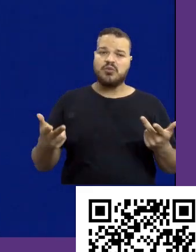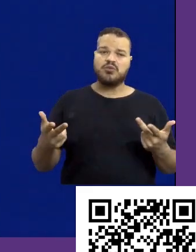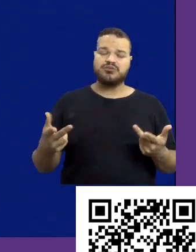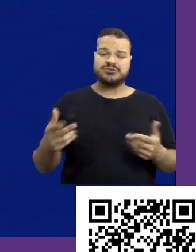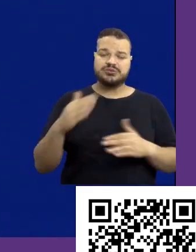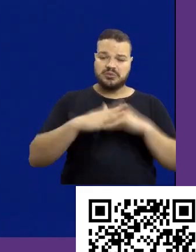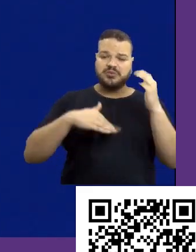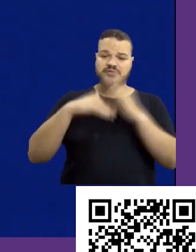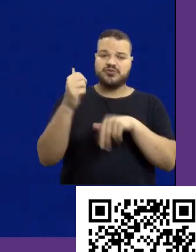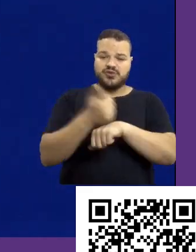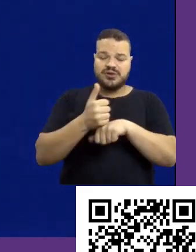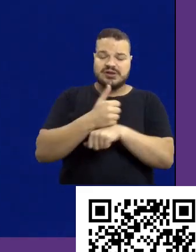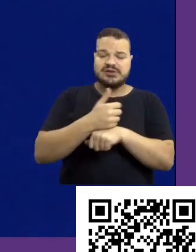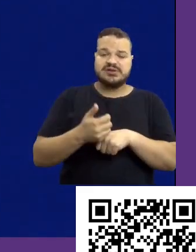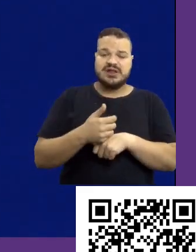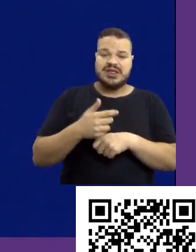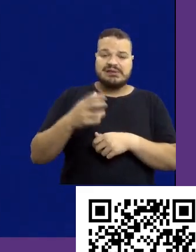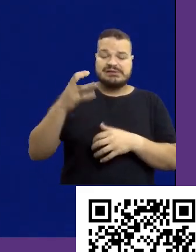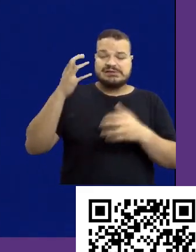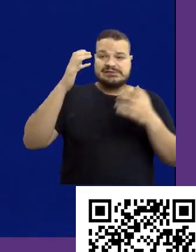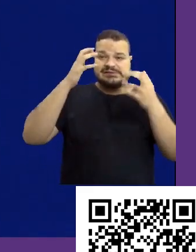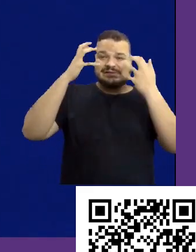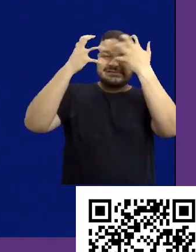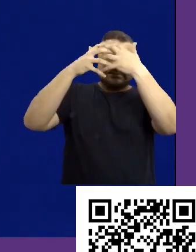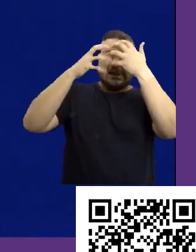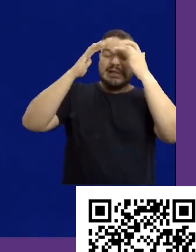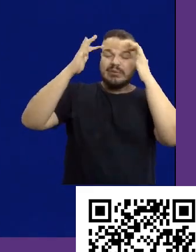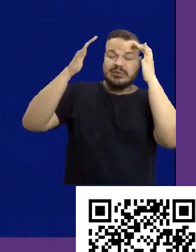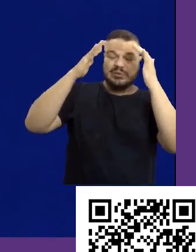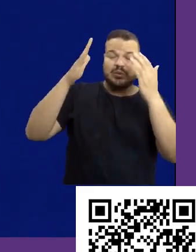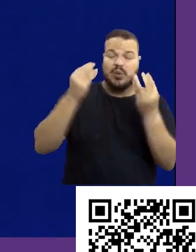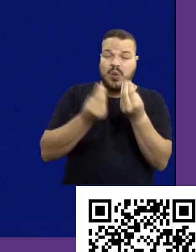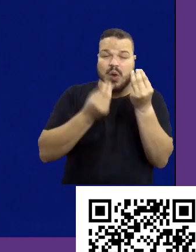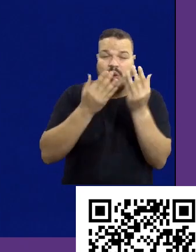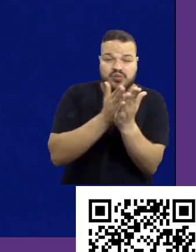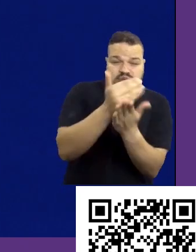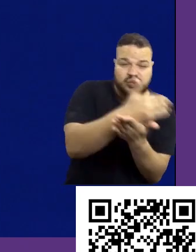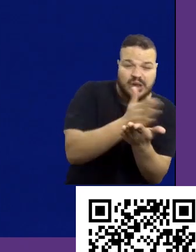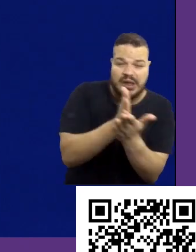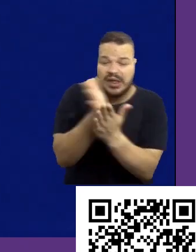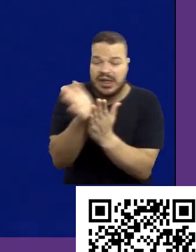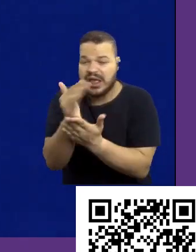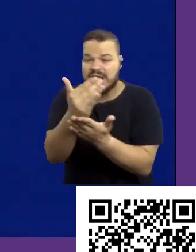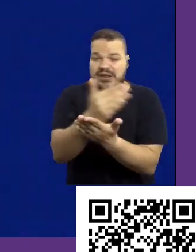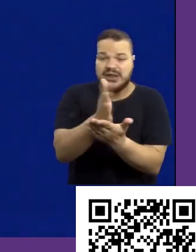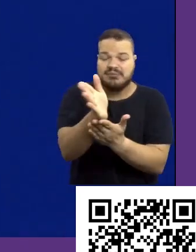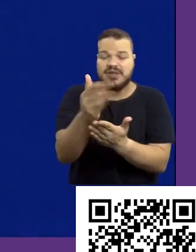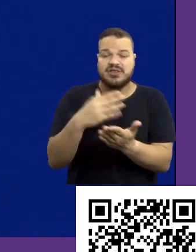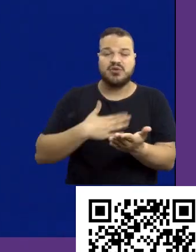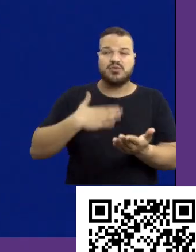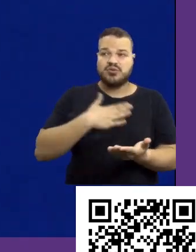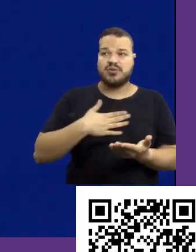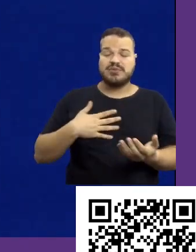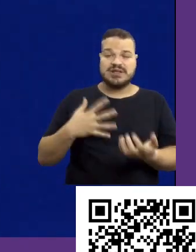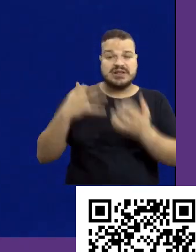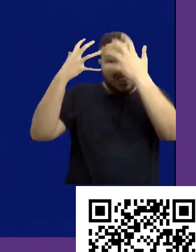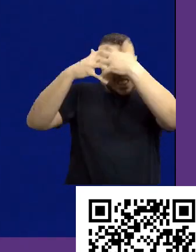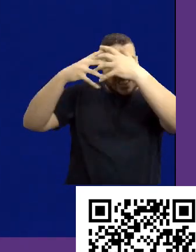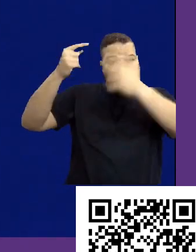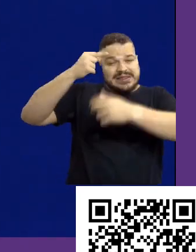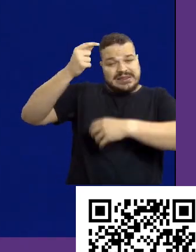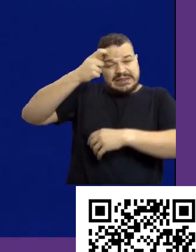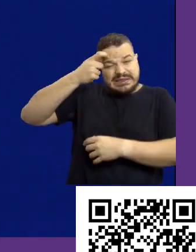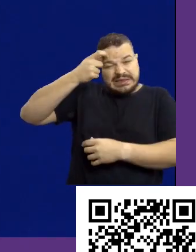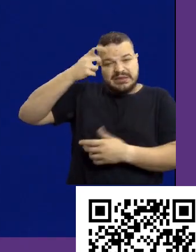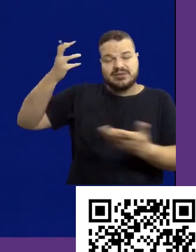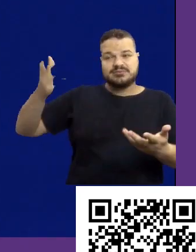resolver o seu caminho. Se eu vou pra lá, se eu vou pra cá, se eu gosto disso, se eu não gosto daquilo. Aqui, ó, na cabeça. E, gente,